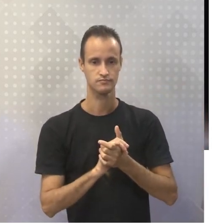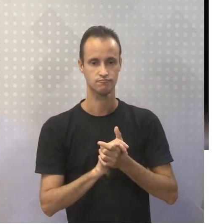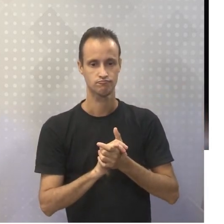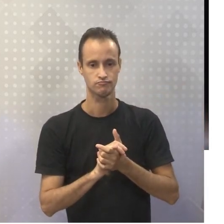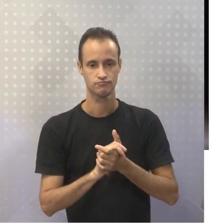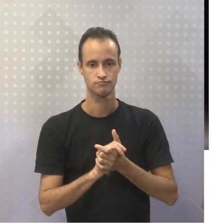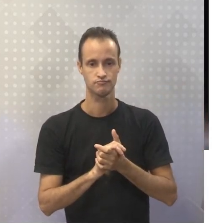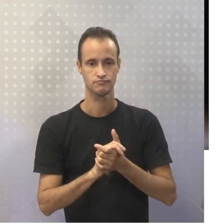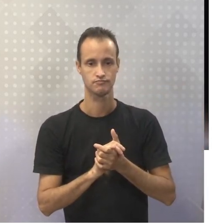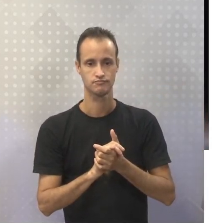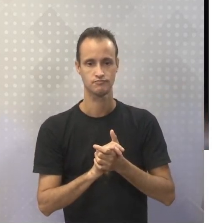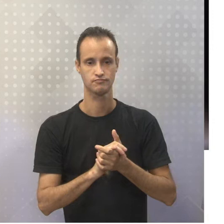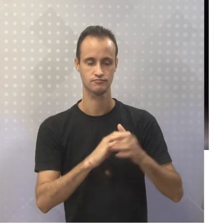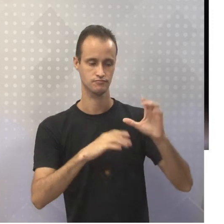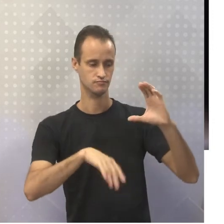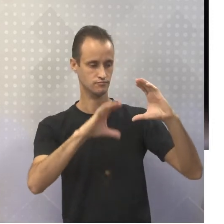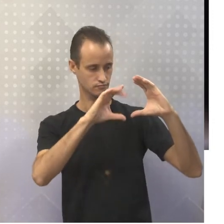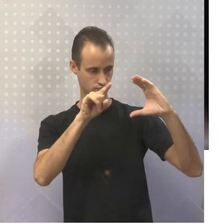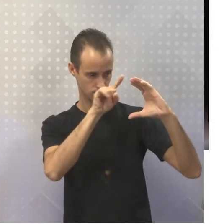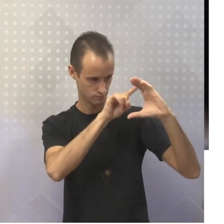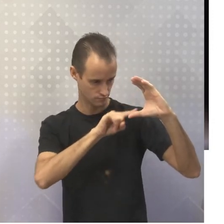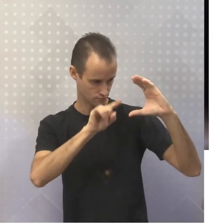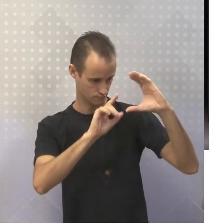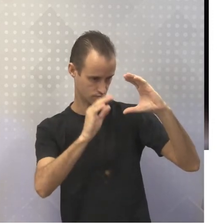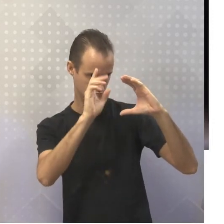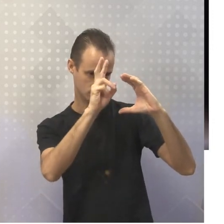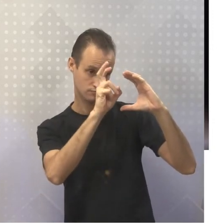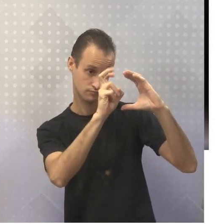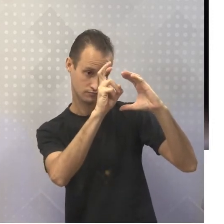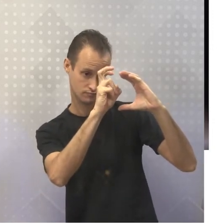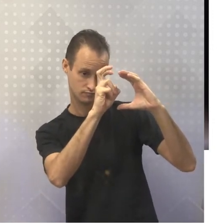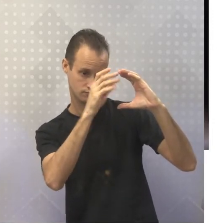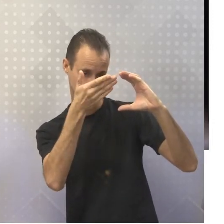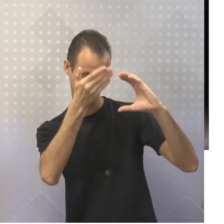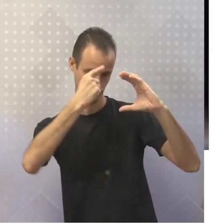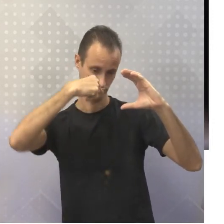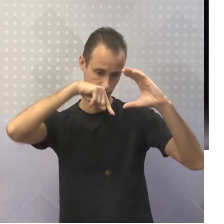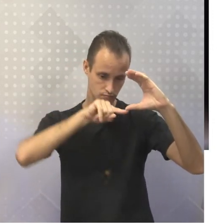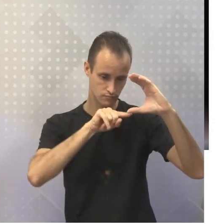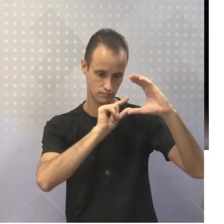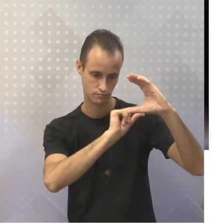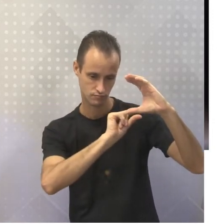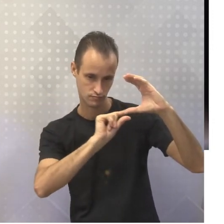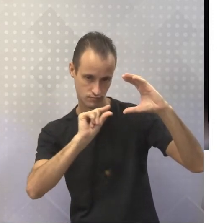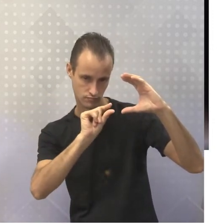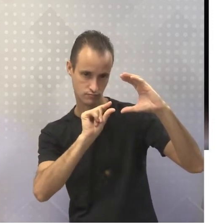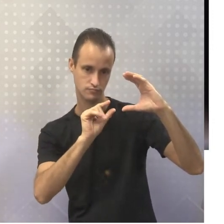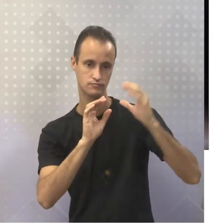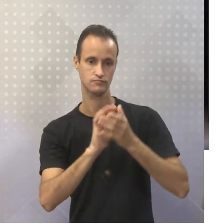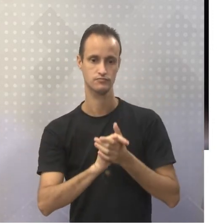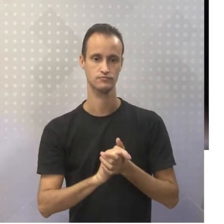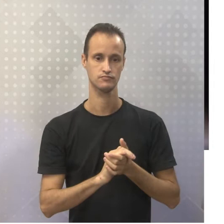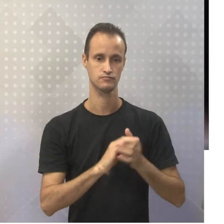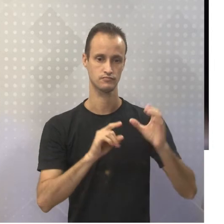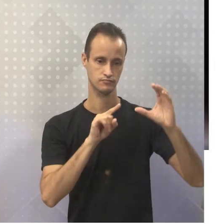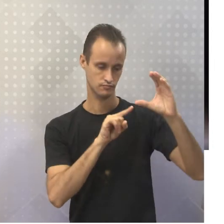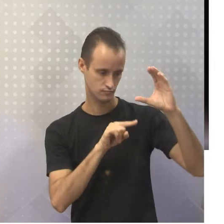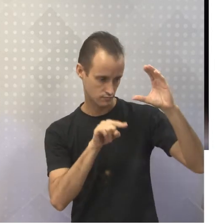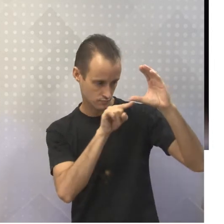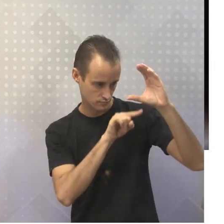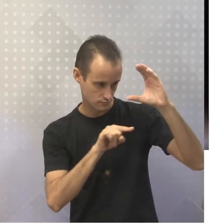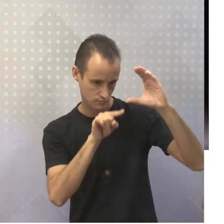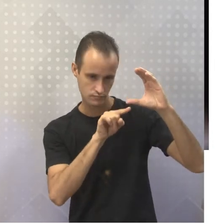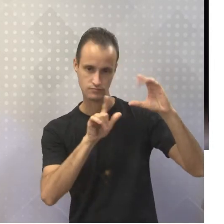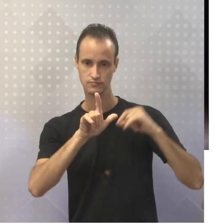gente vai ter, justamente, abaixo aqui do título, né? Informações complementares. A gente vai ter aqui a LIDE.